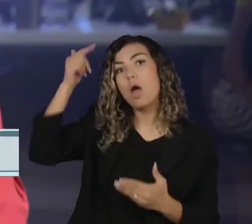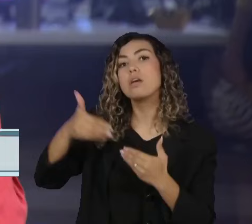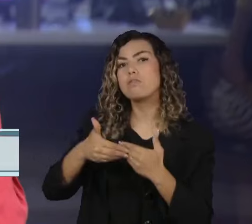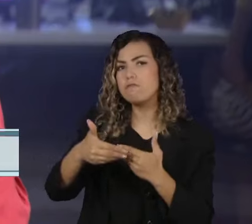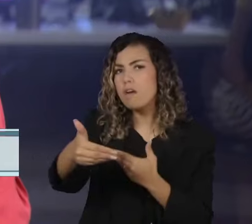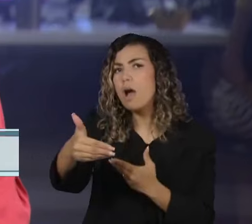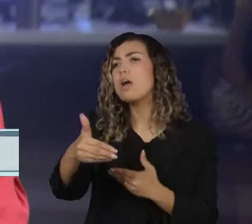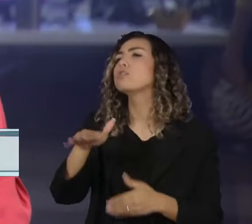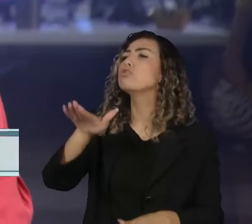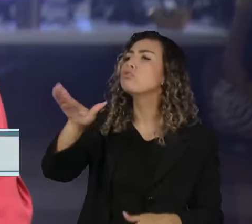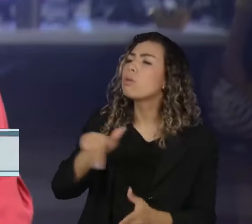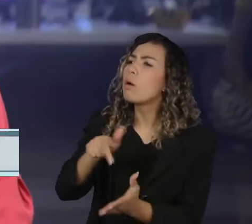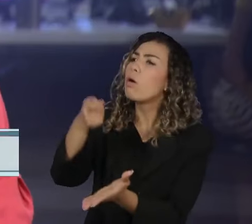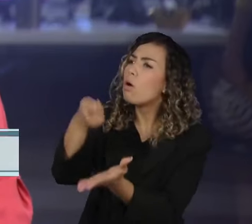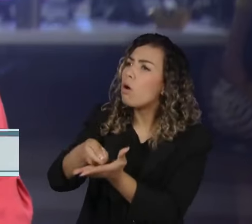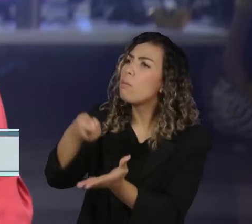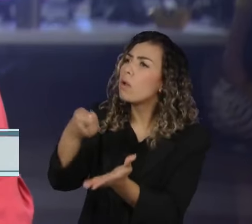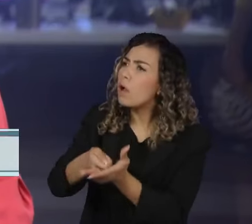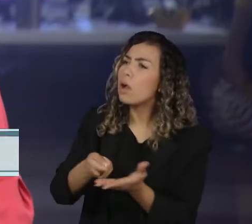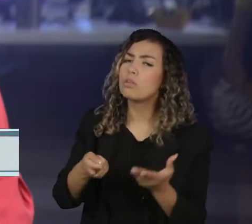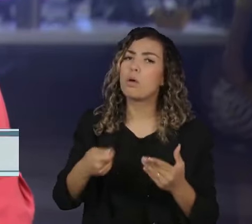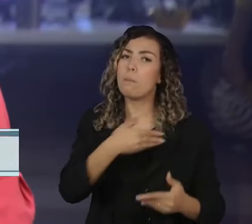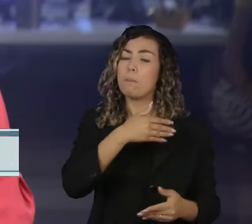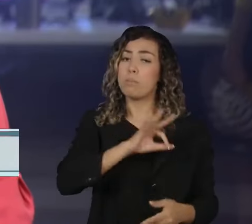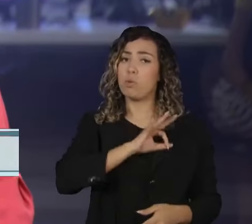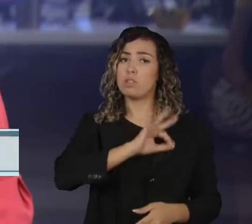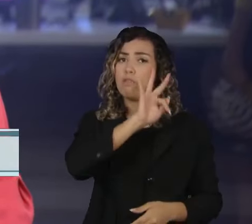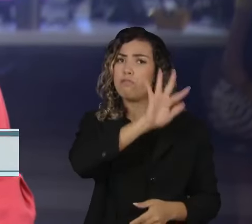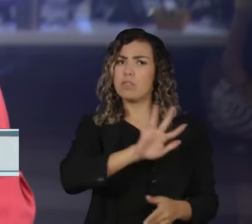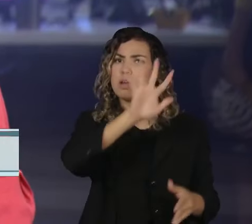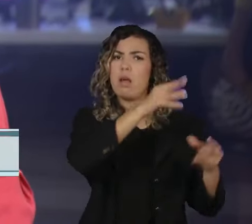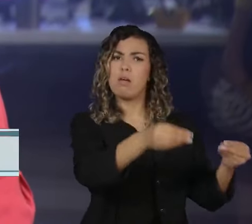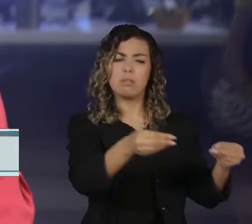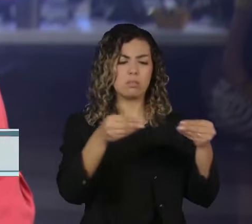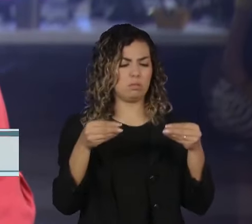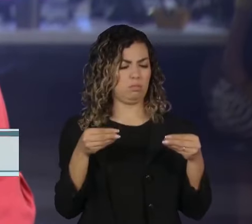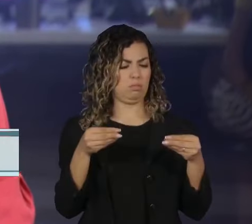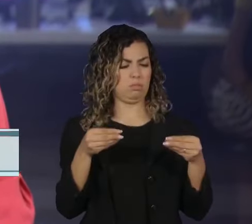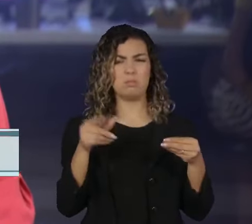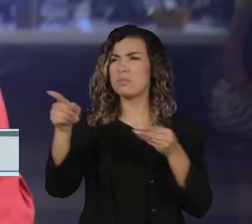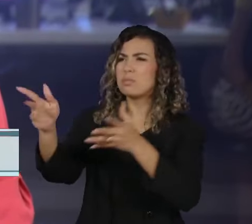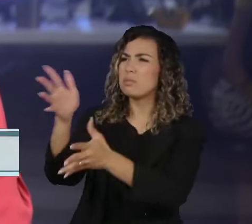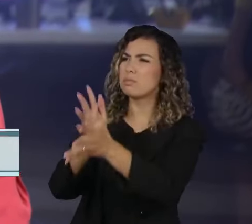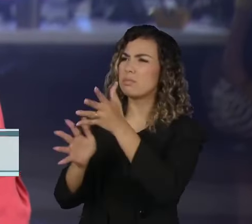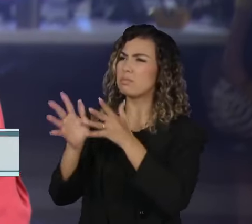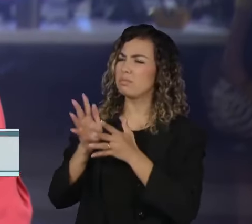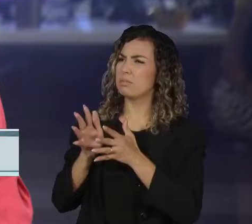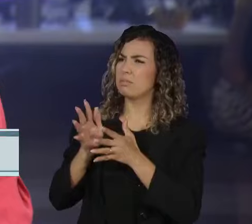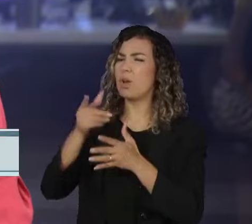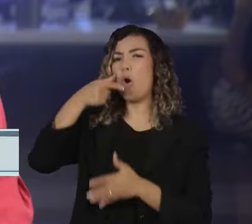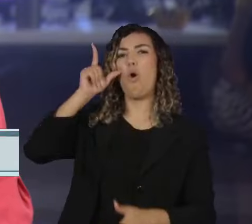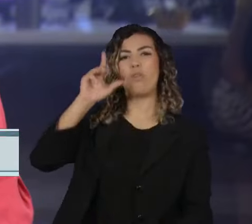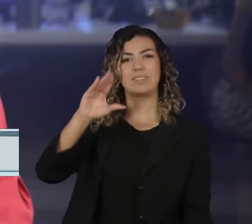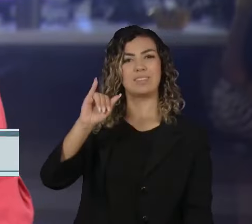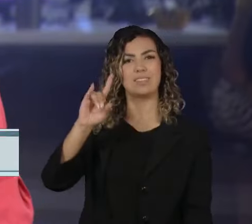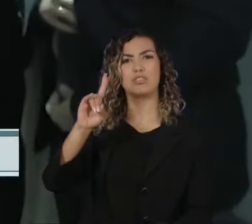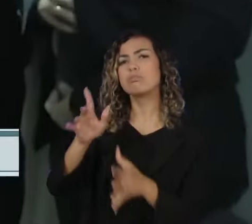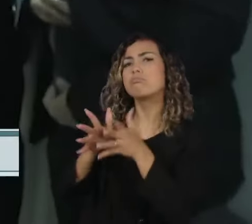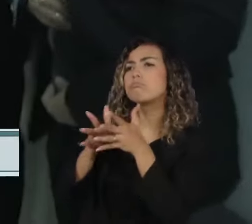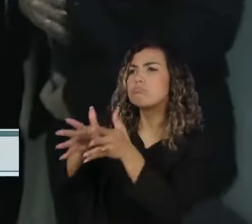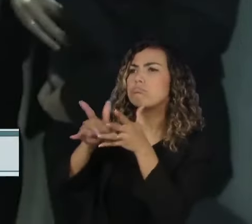após receber relatório da Polícia Federal apontando omissões e contradições no depoimento de ontem de Mauro Cid.